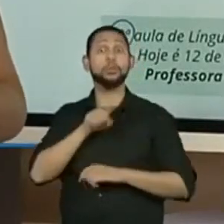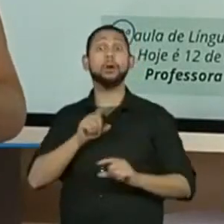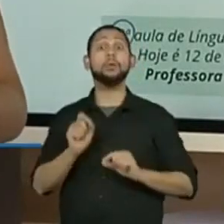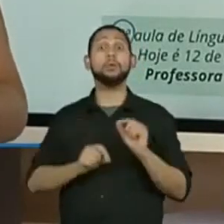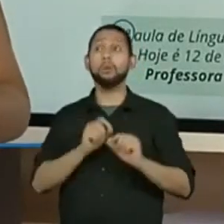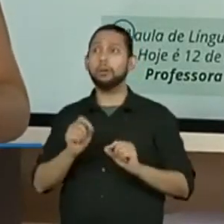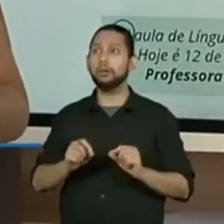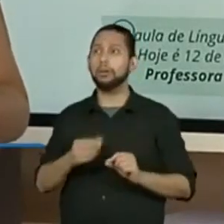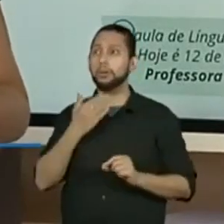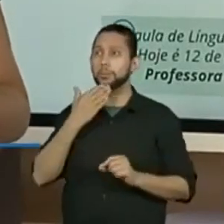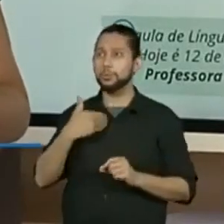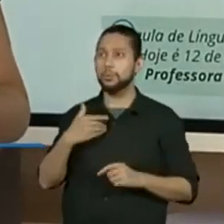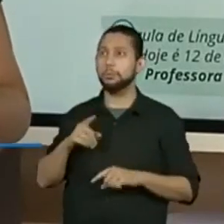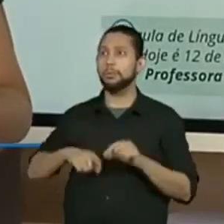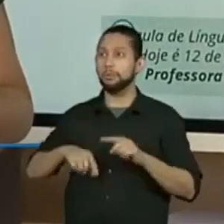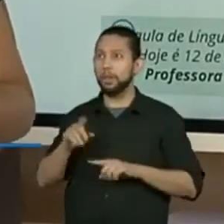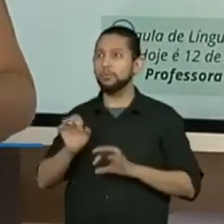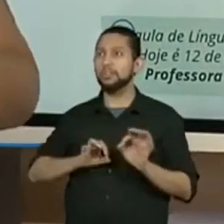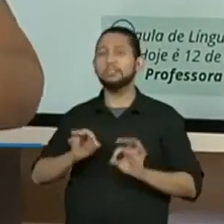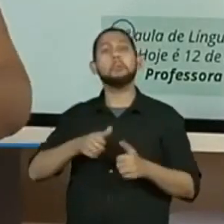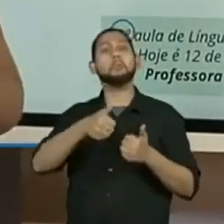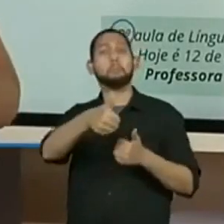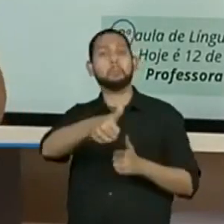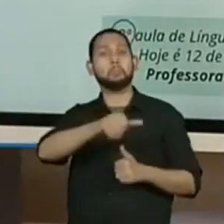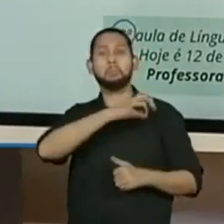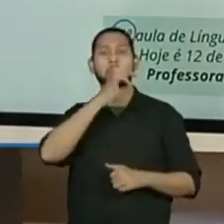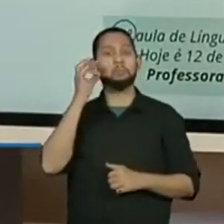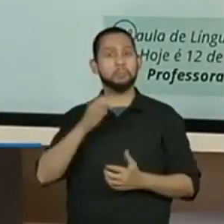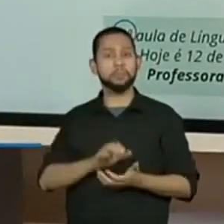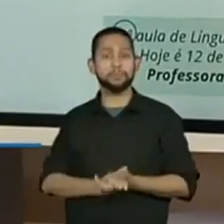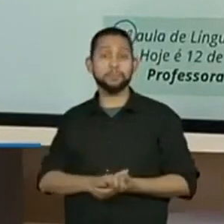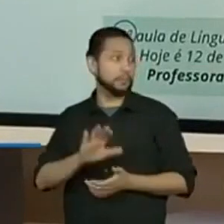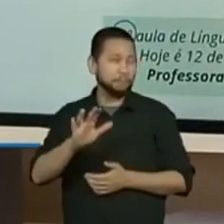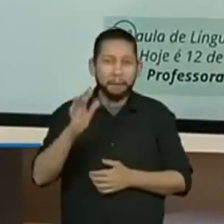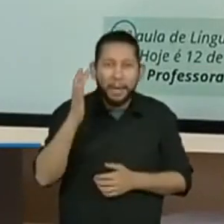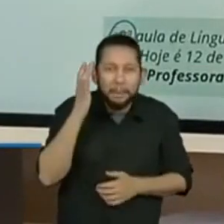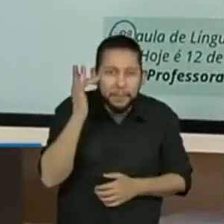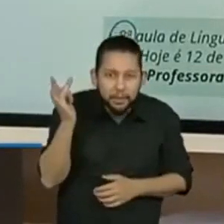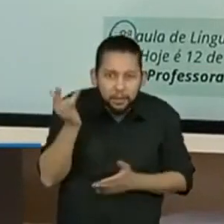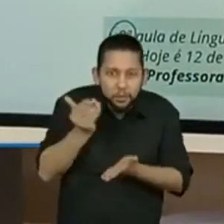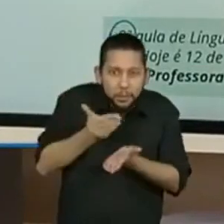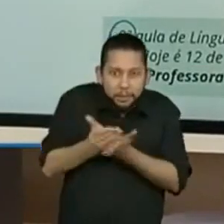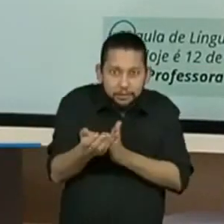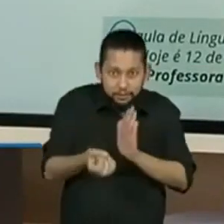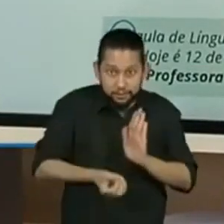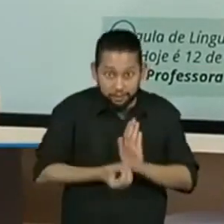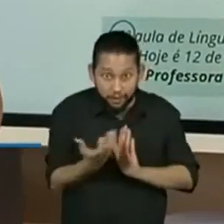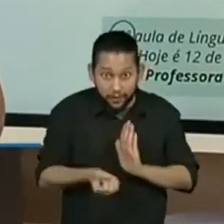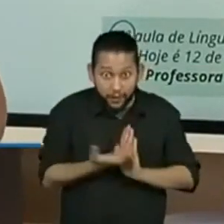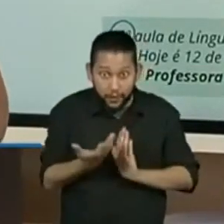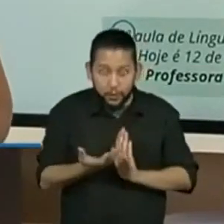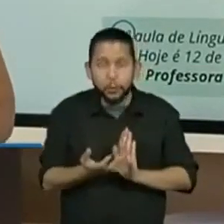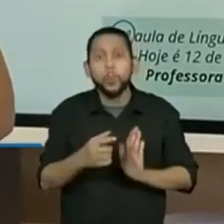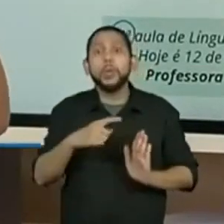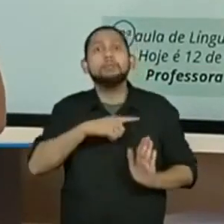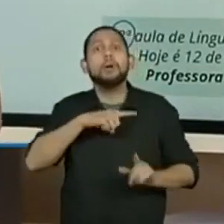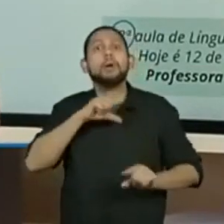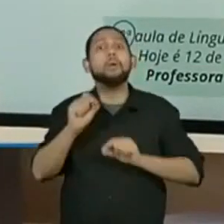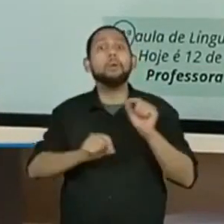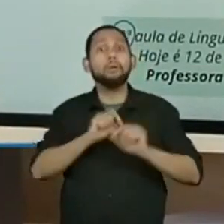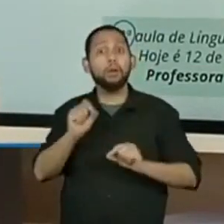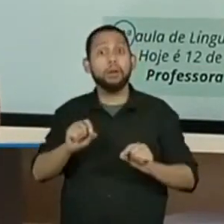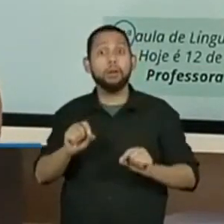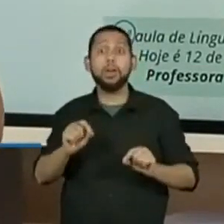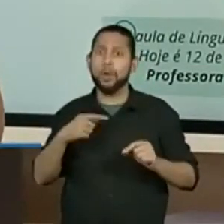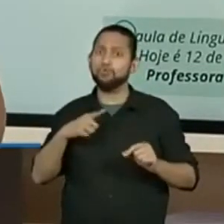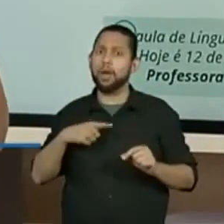mandando material de organização. Mas sobre o nosso sarau de amanhã, nós teremos alguns elementos que eu não